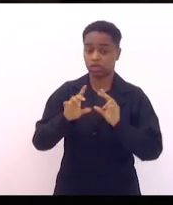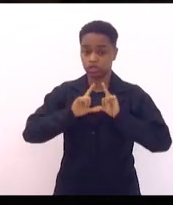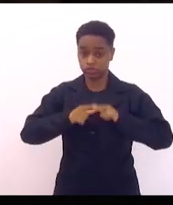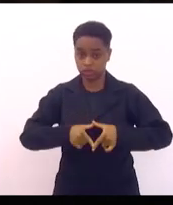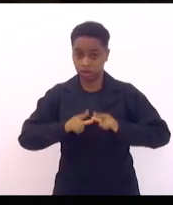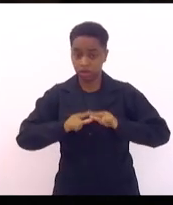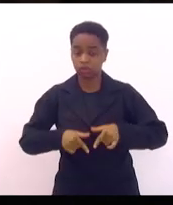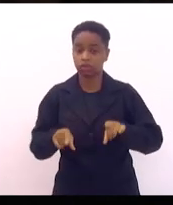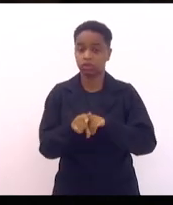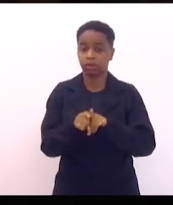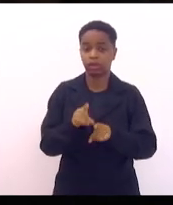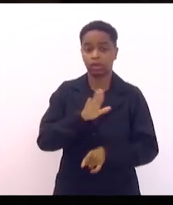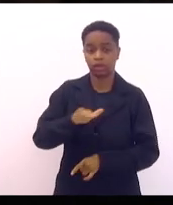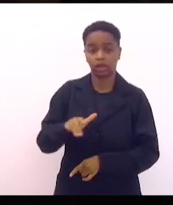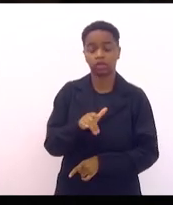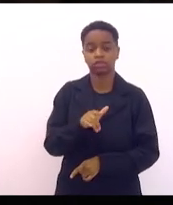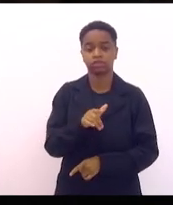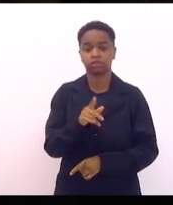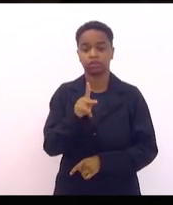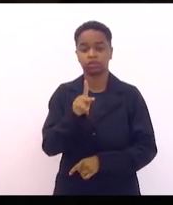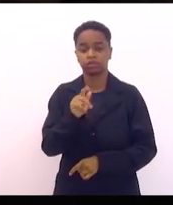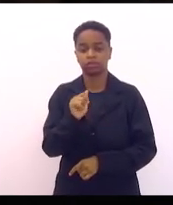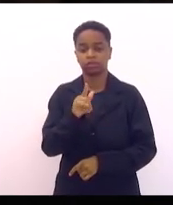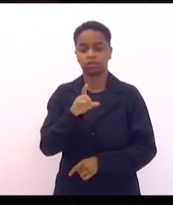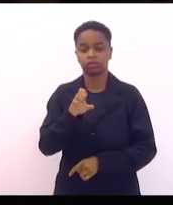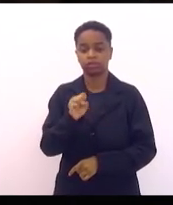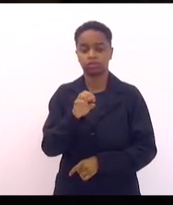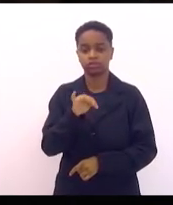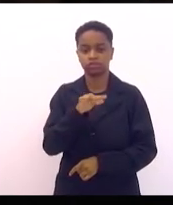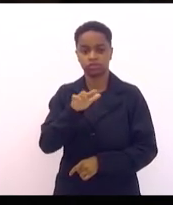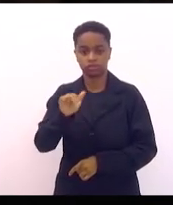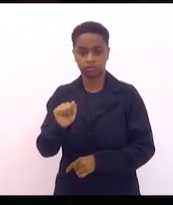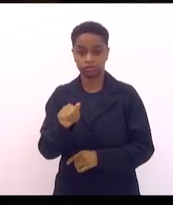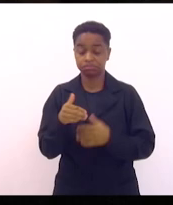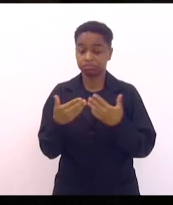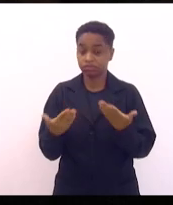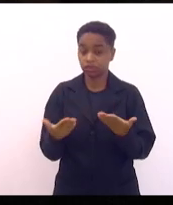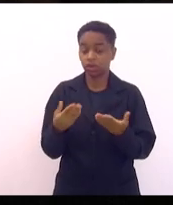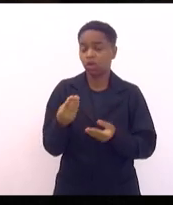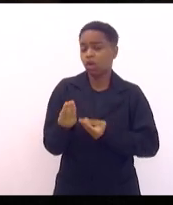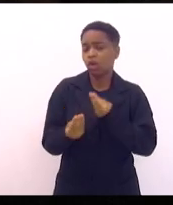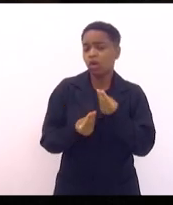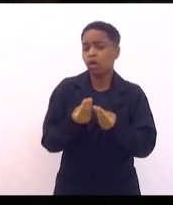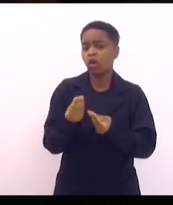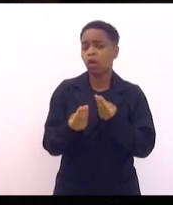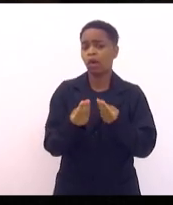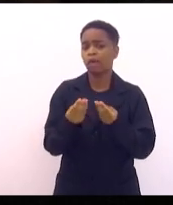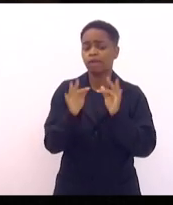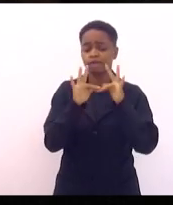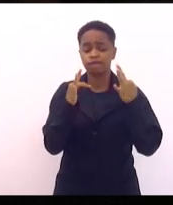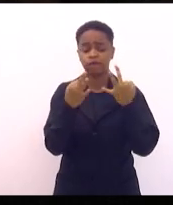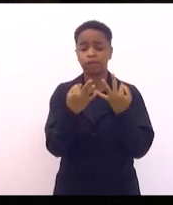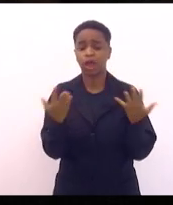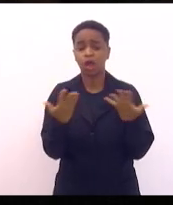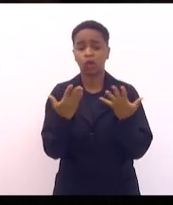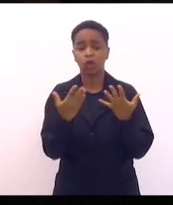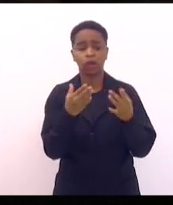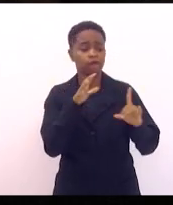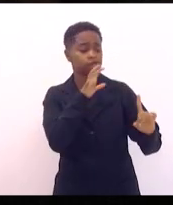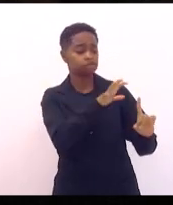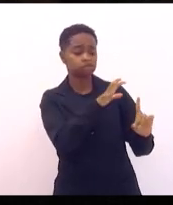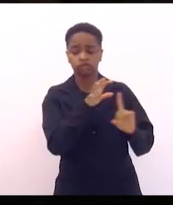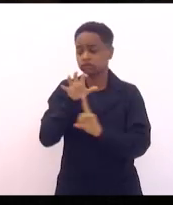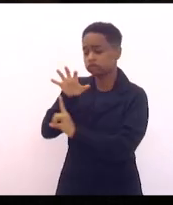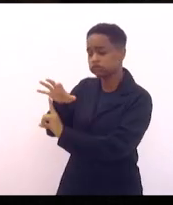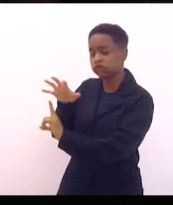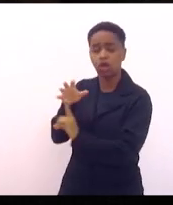as crianças palestinas nesse instante. O que seus pais estão falando de cada lado?